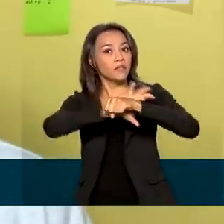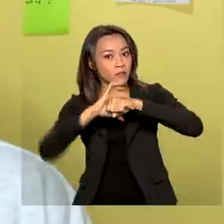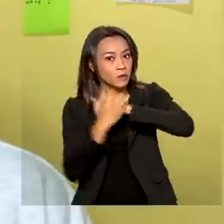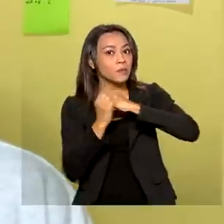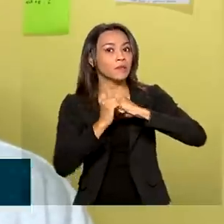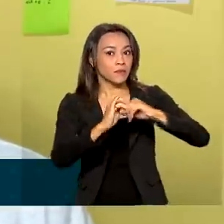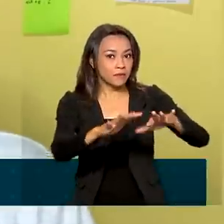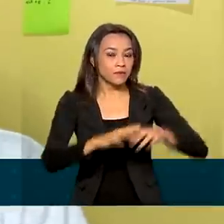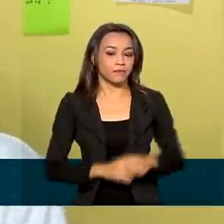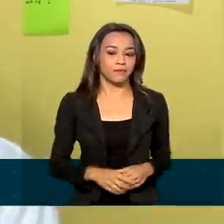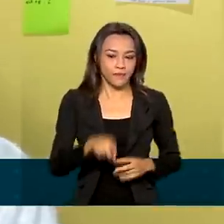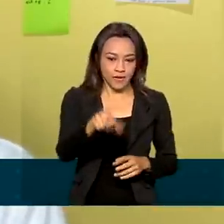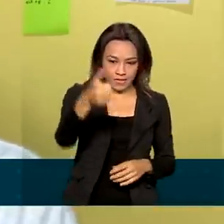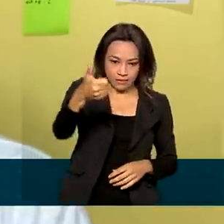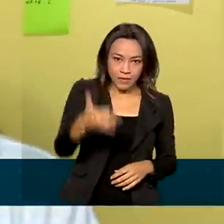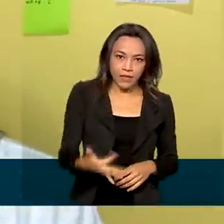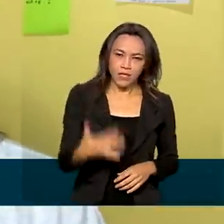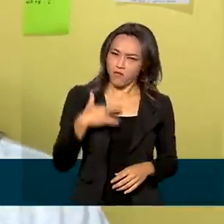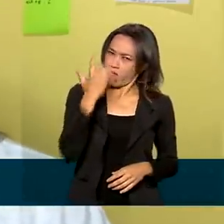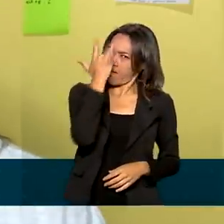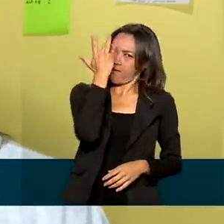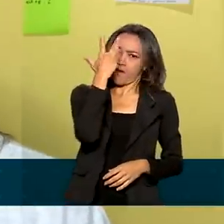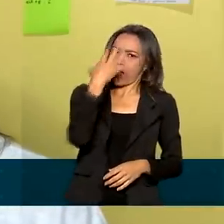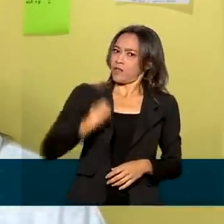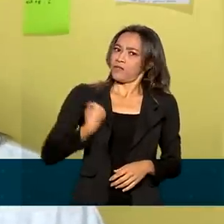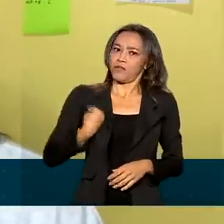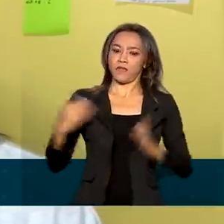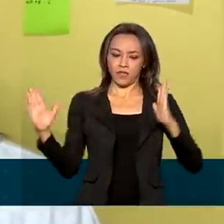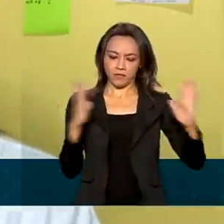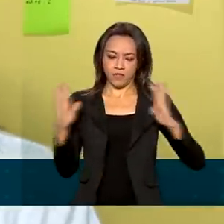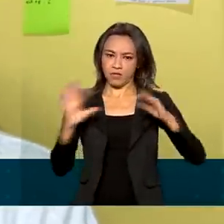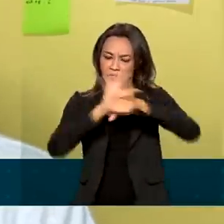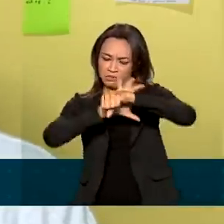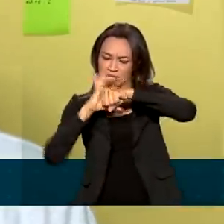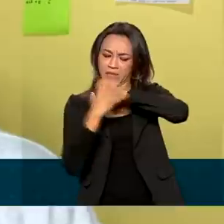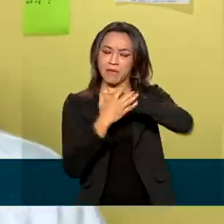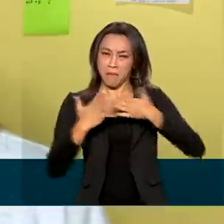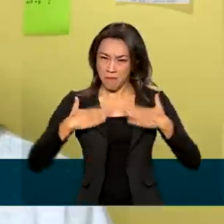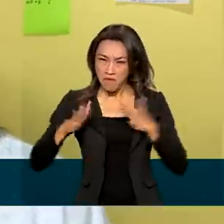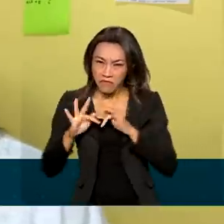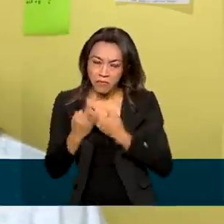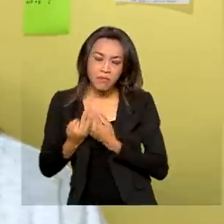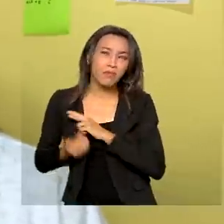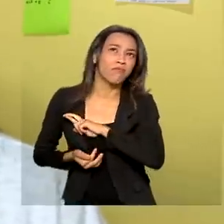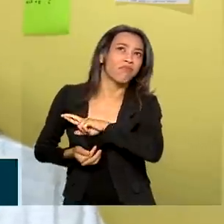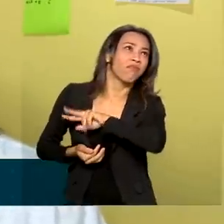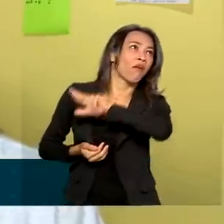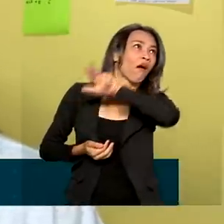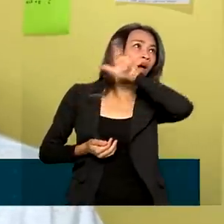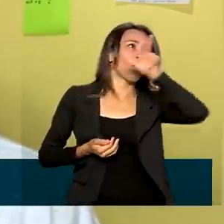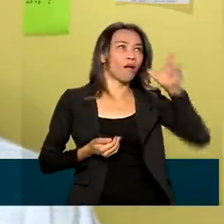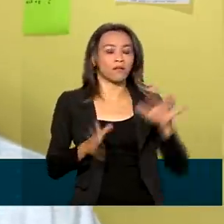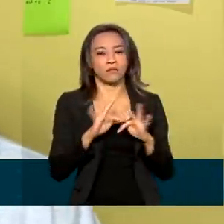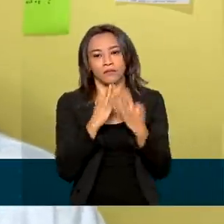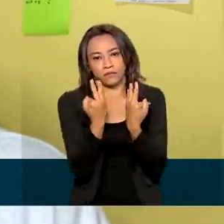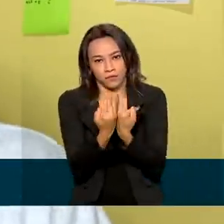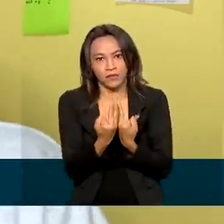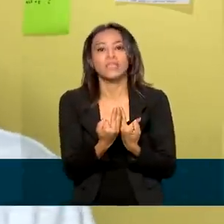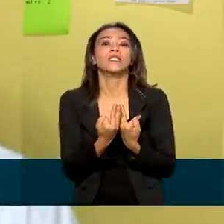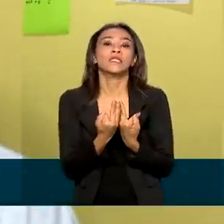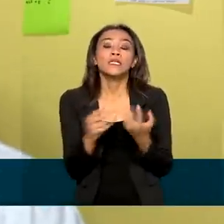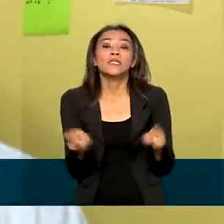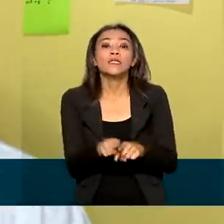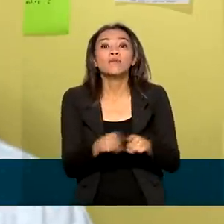fácil viver em um momento pandêmico não só para a minha família, mas para várias outras, inclusive com jovens que